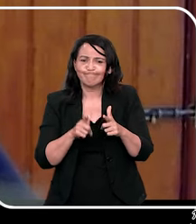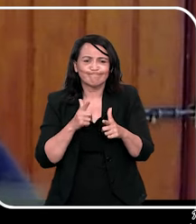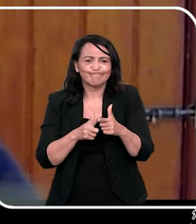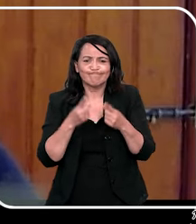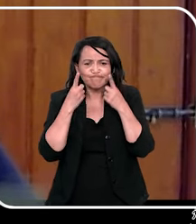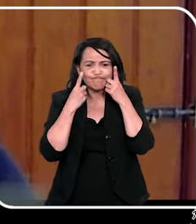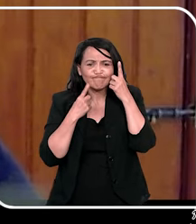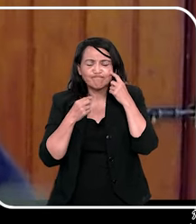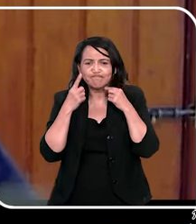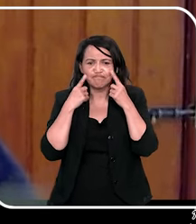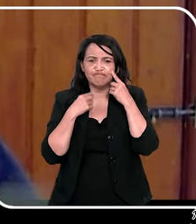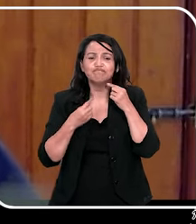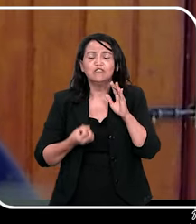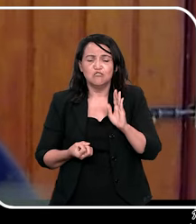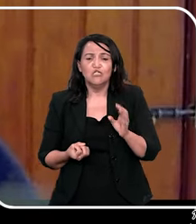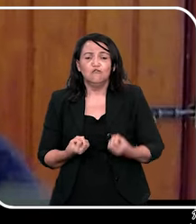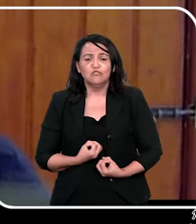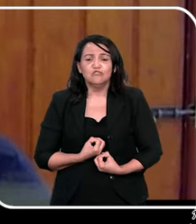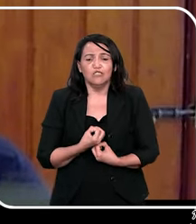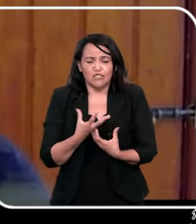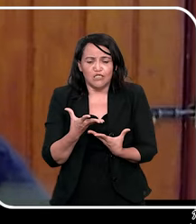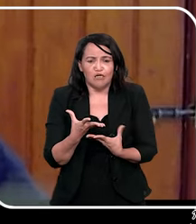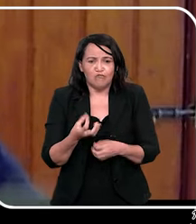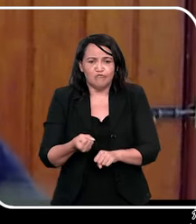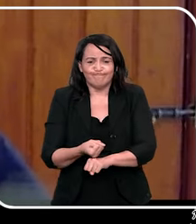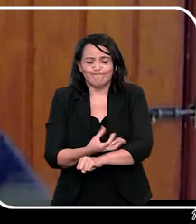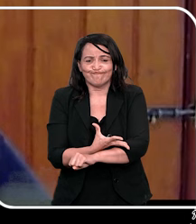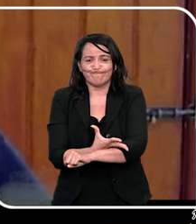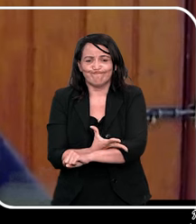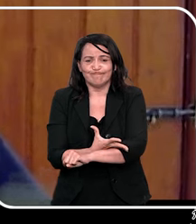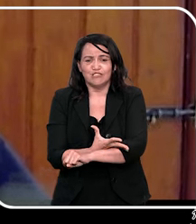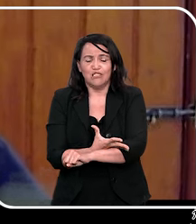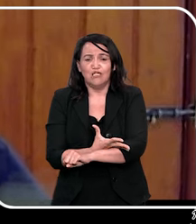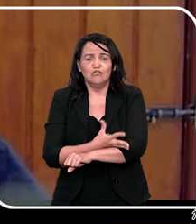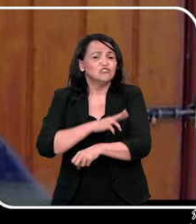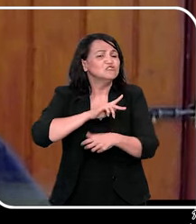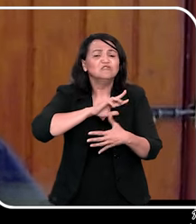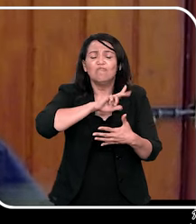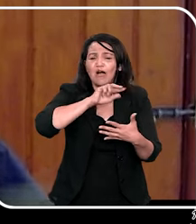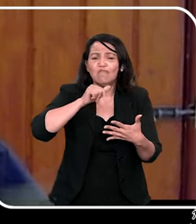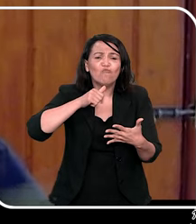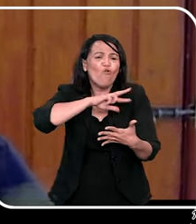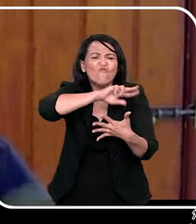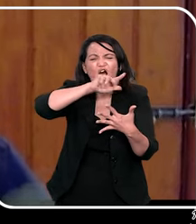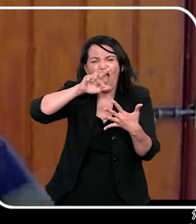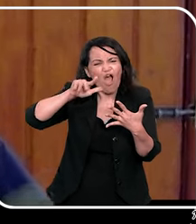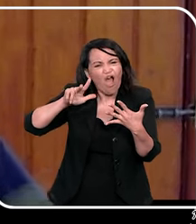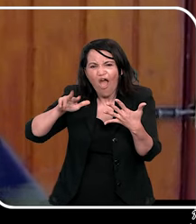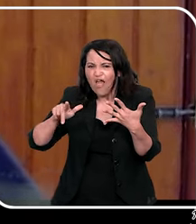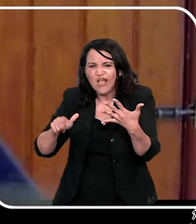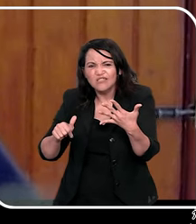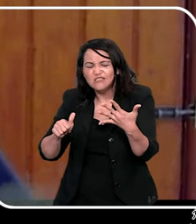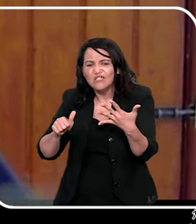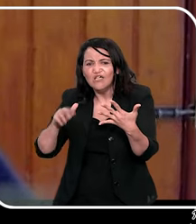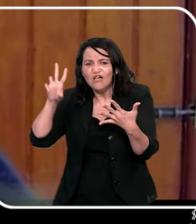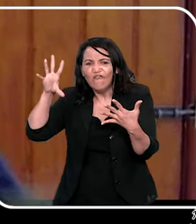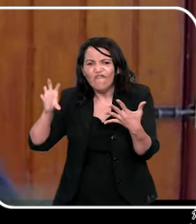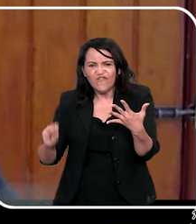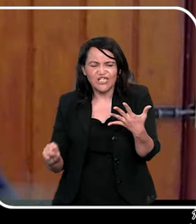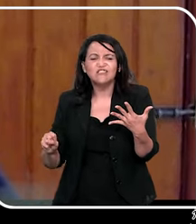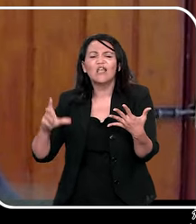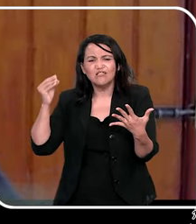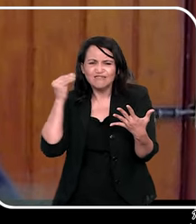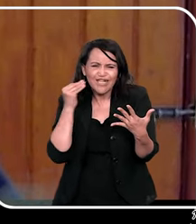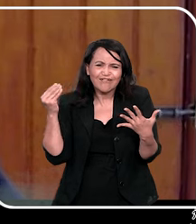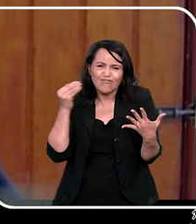com isso, eu acho que a gente tem que expressar nossas emoções mesmo, mas por várias vezes ela ensaiou, para que a gente saiba o quanto é